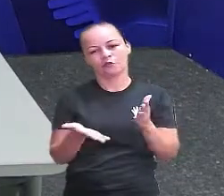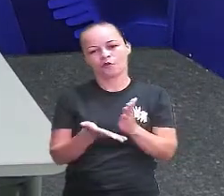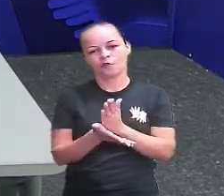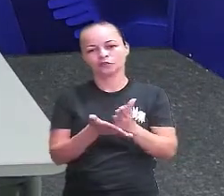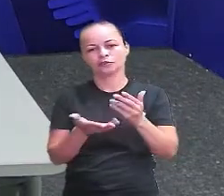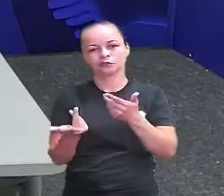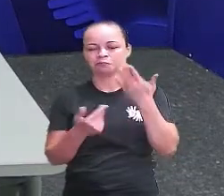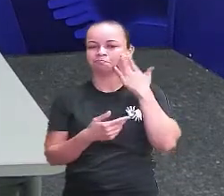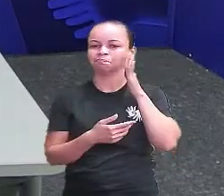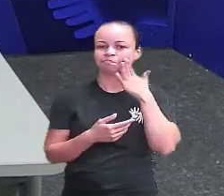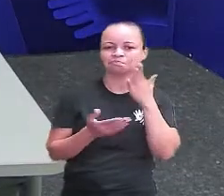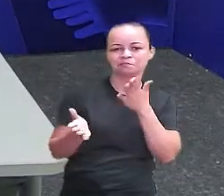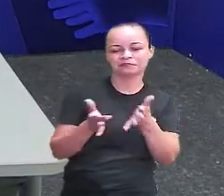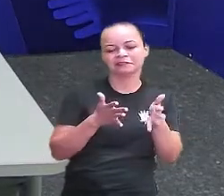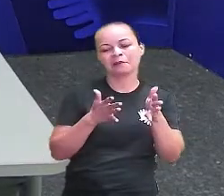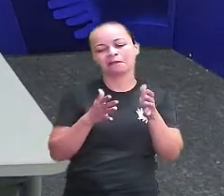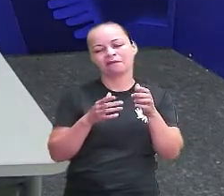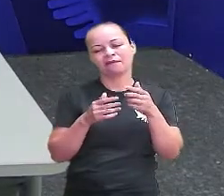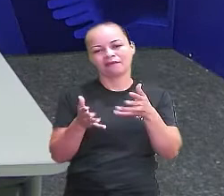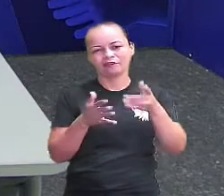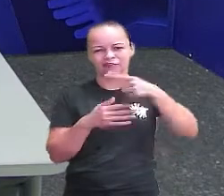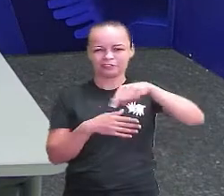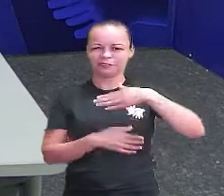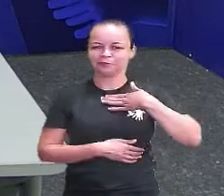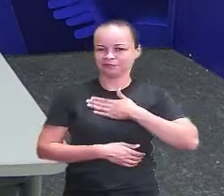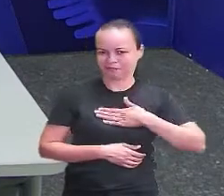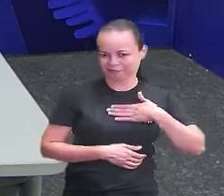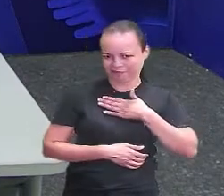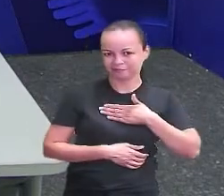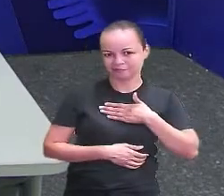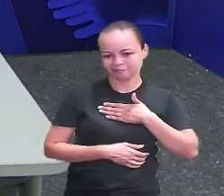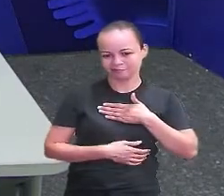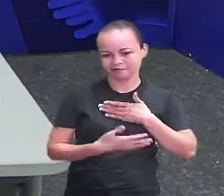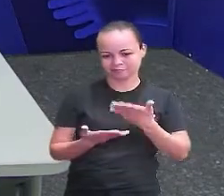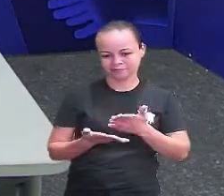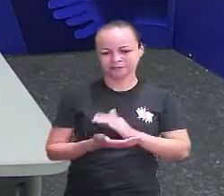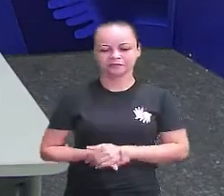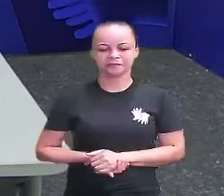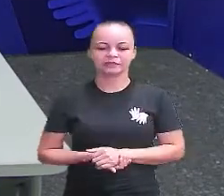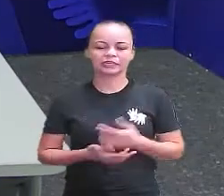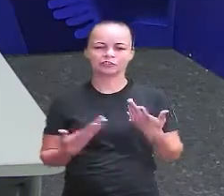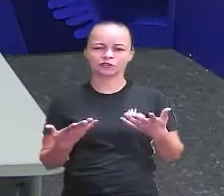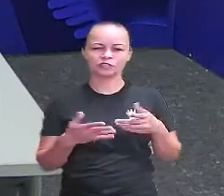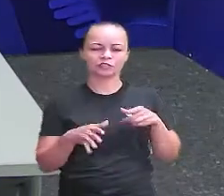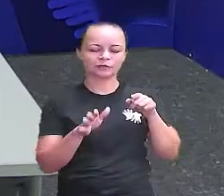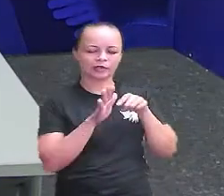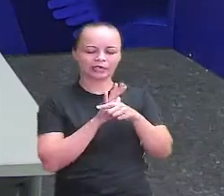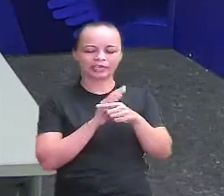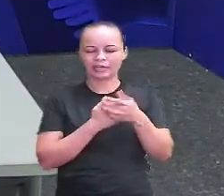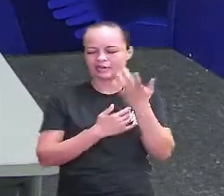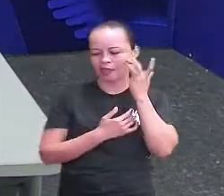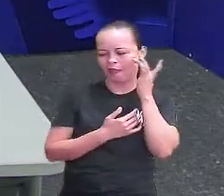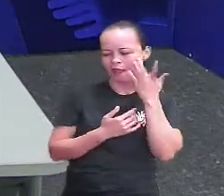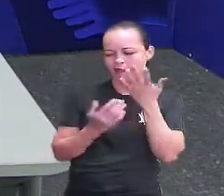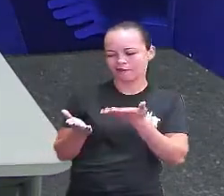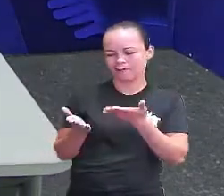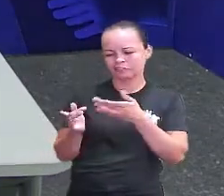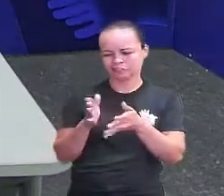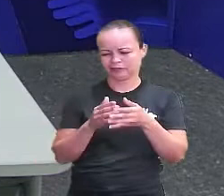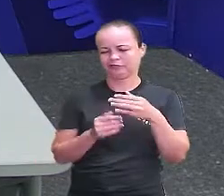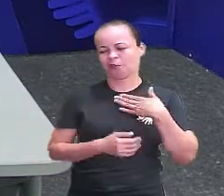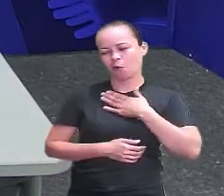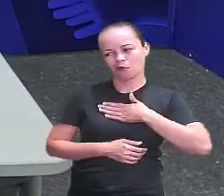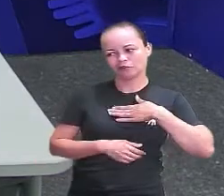com essa aula. E aí, vocês gostaram? Espero que sim. Deixa eu ver só o que o Eurico falou, o o Eurico acha, porque ele deve ter gostado